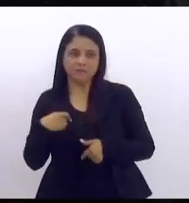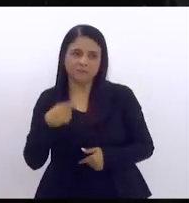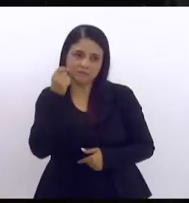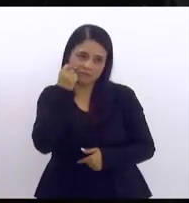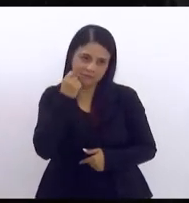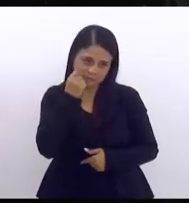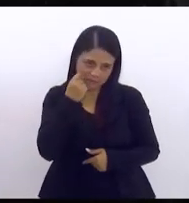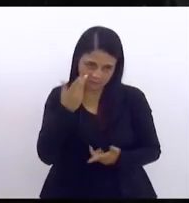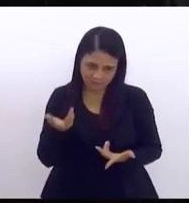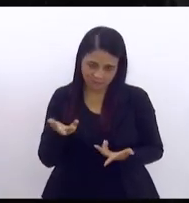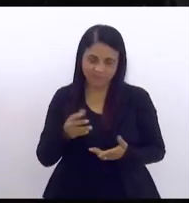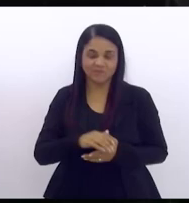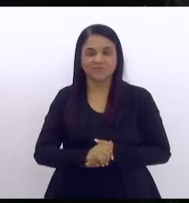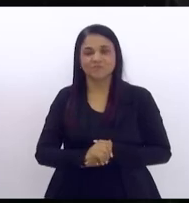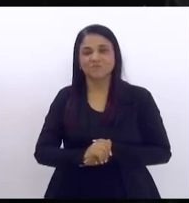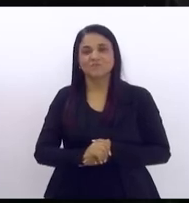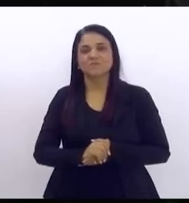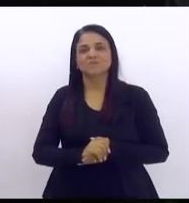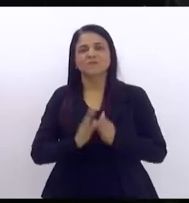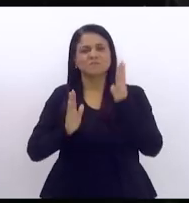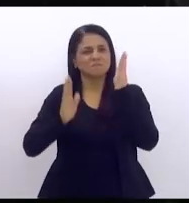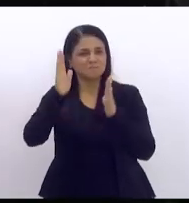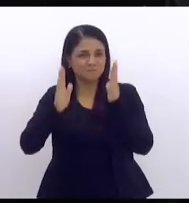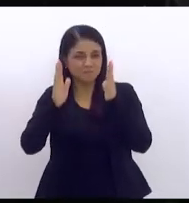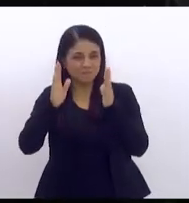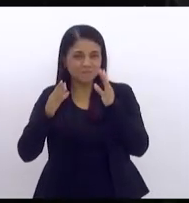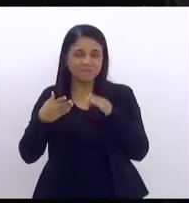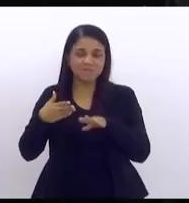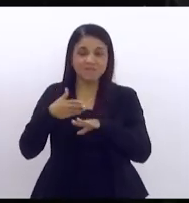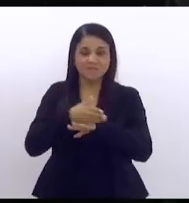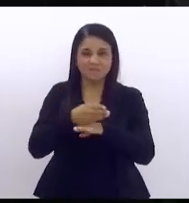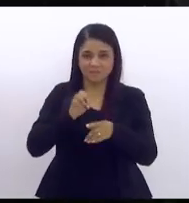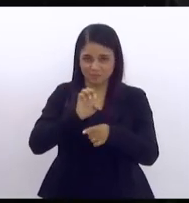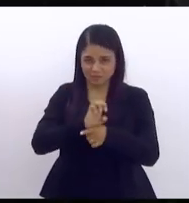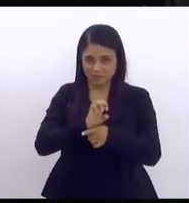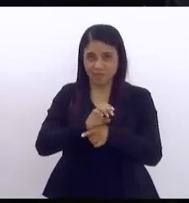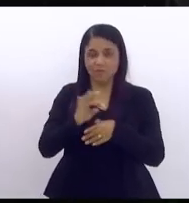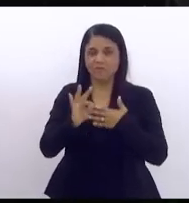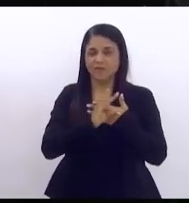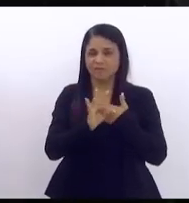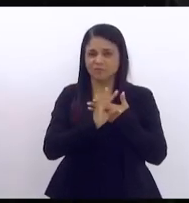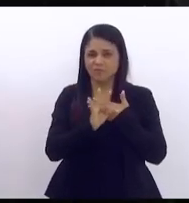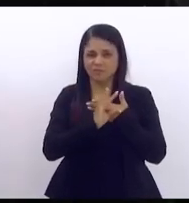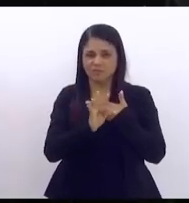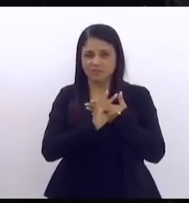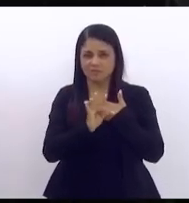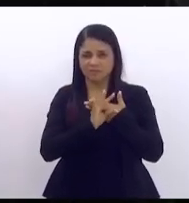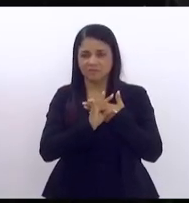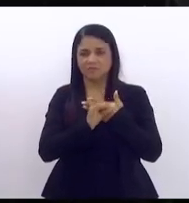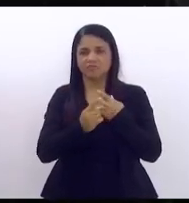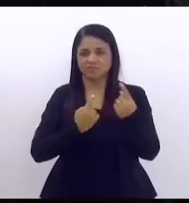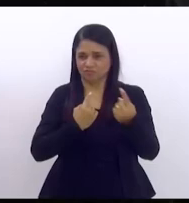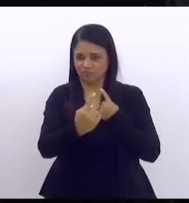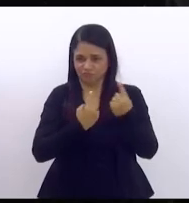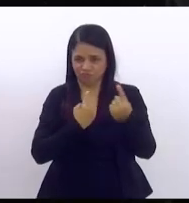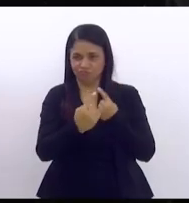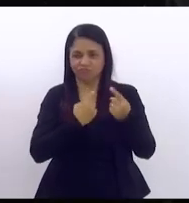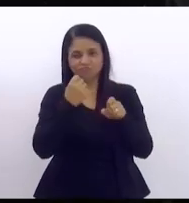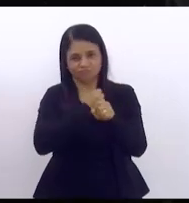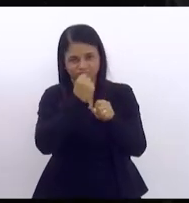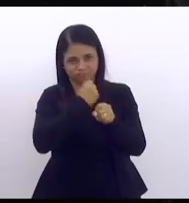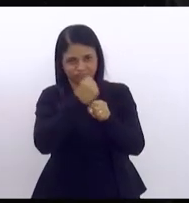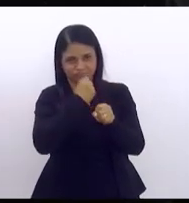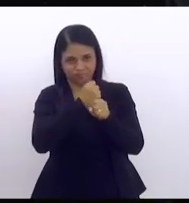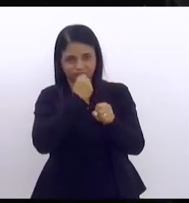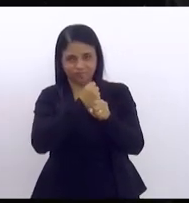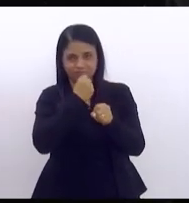naquela época entrei no estado como técnico de estradas mais tarde me formei e